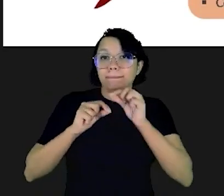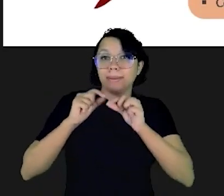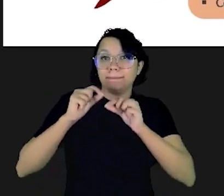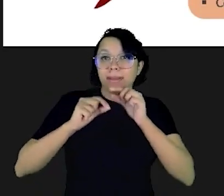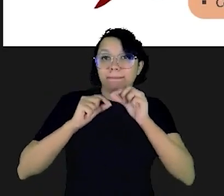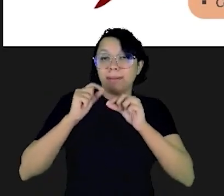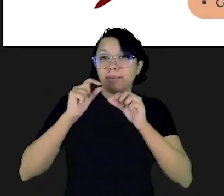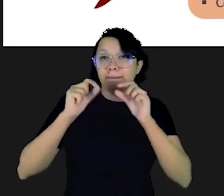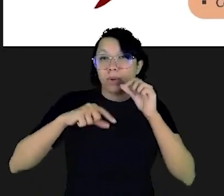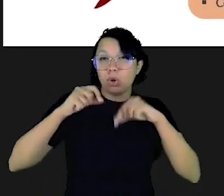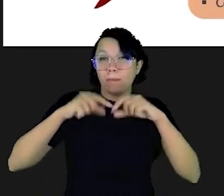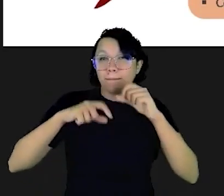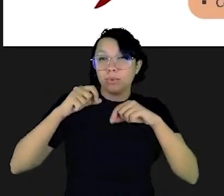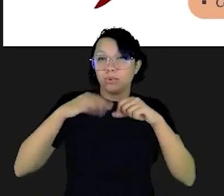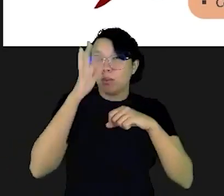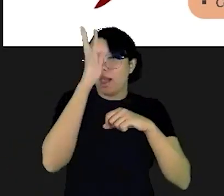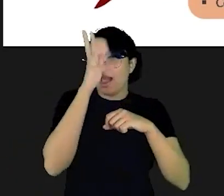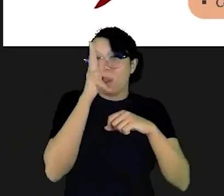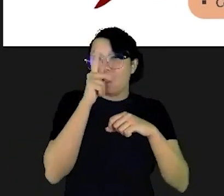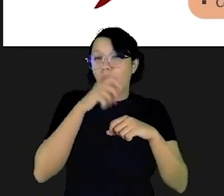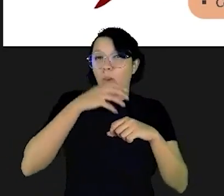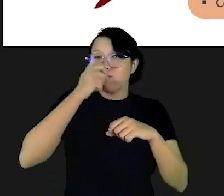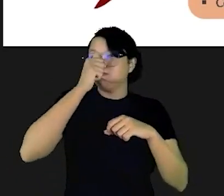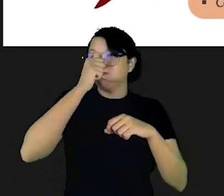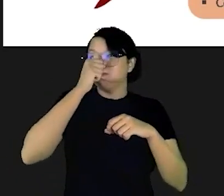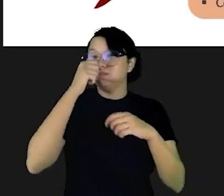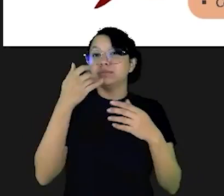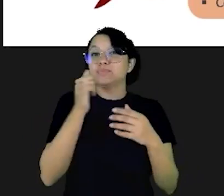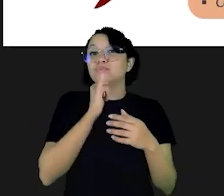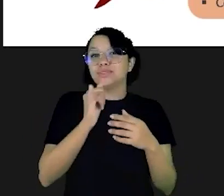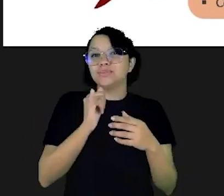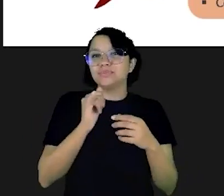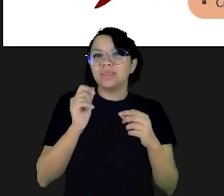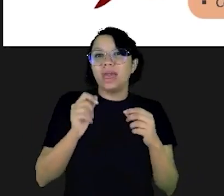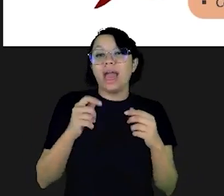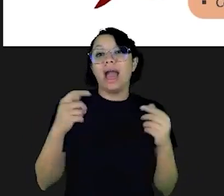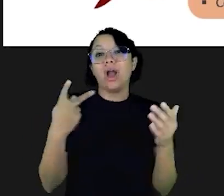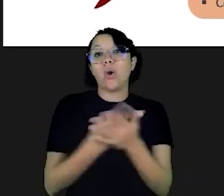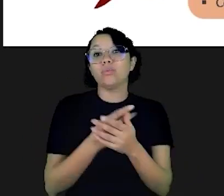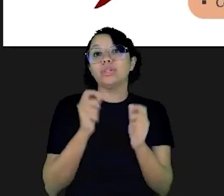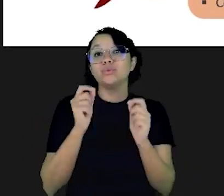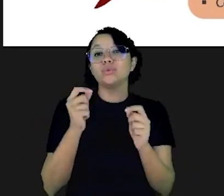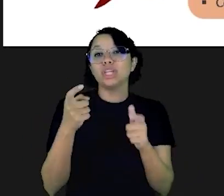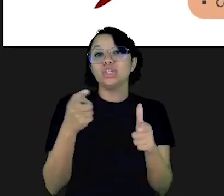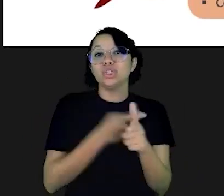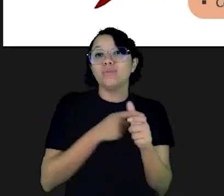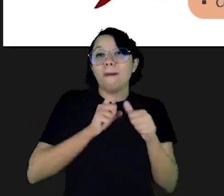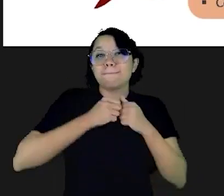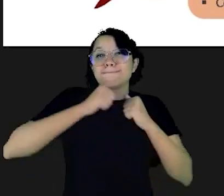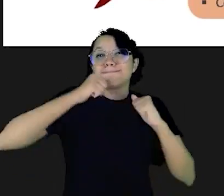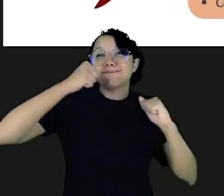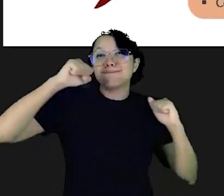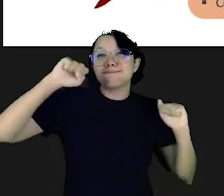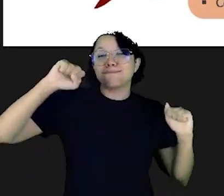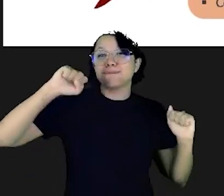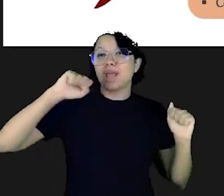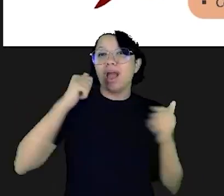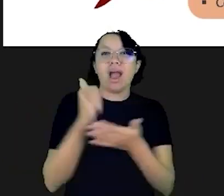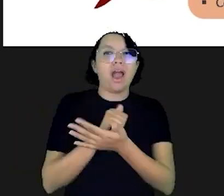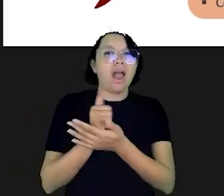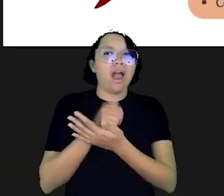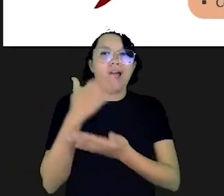acontece aquele efeito grão em grão a galinha chupar que a gente mencionou e é assim que se corre o risco do super endividamento